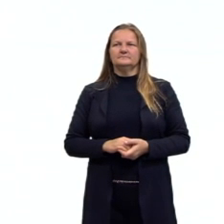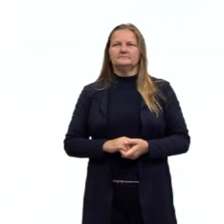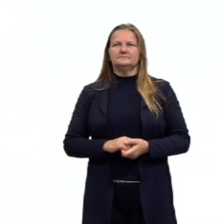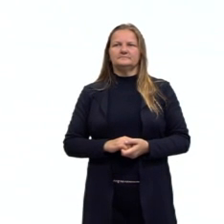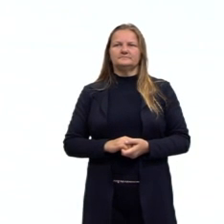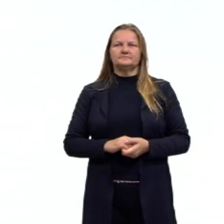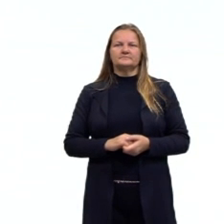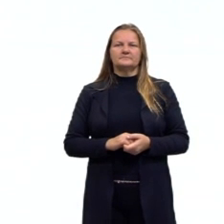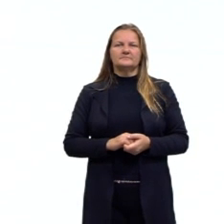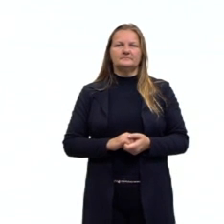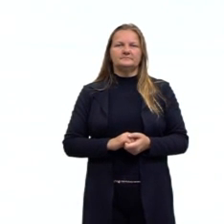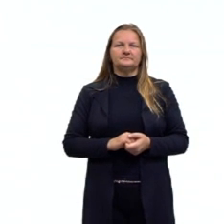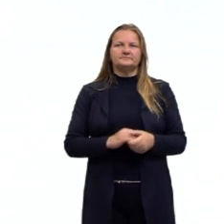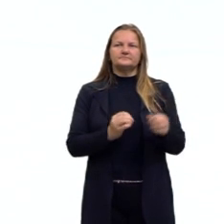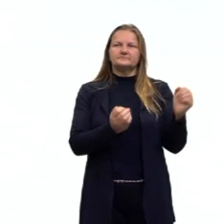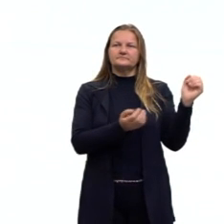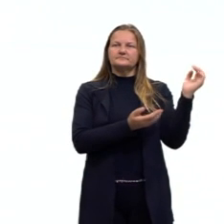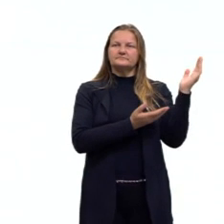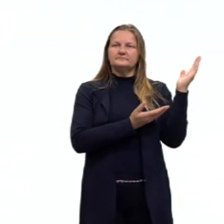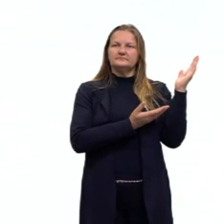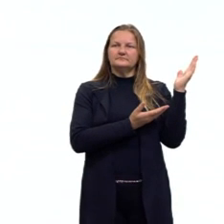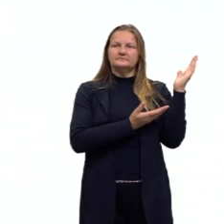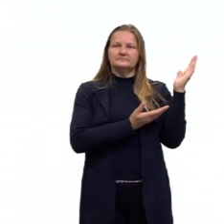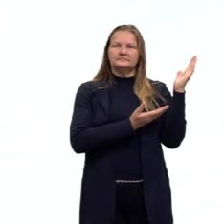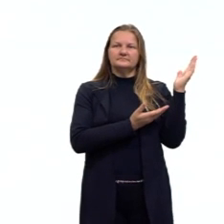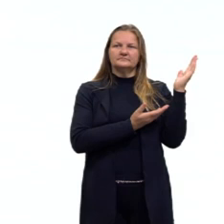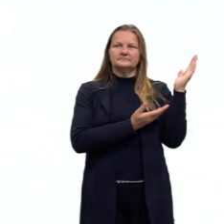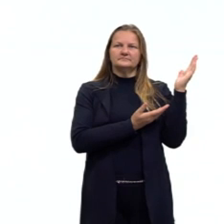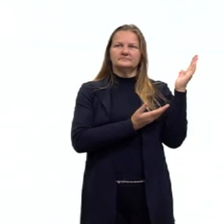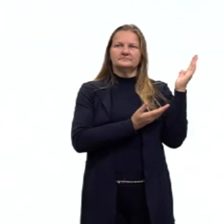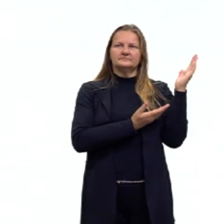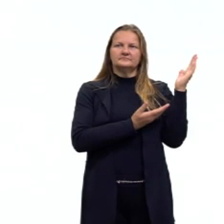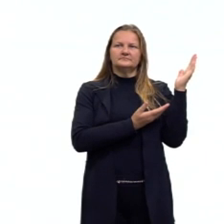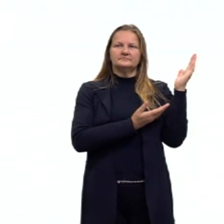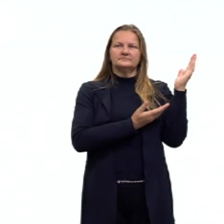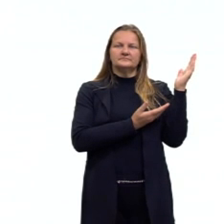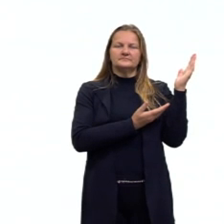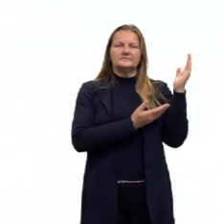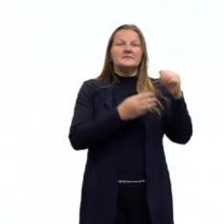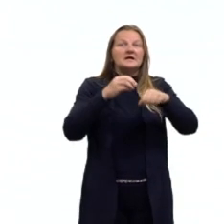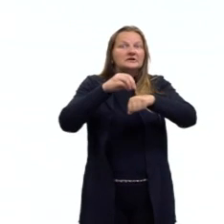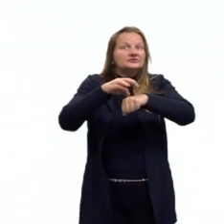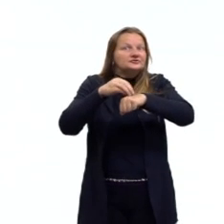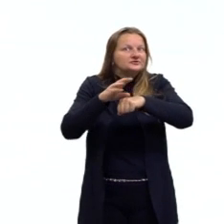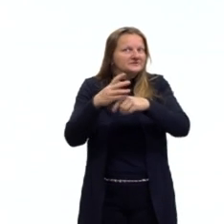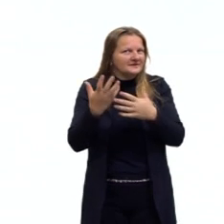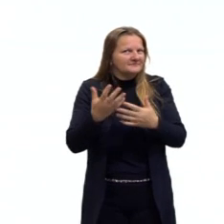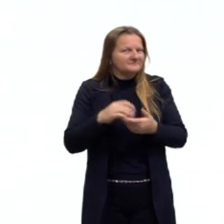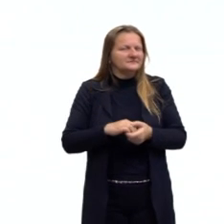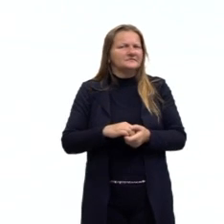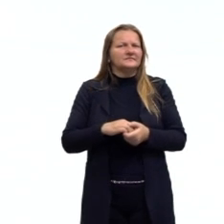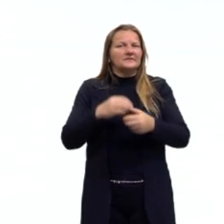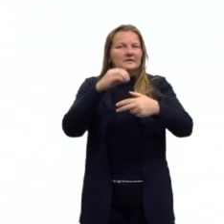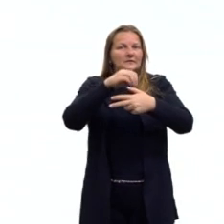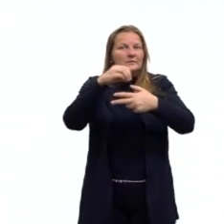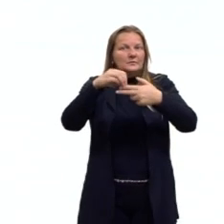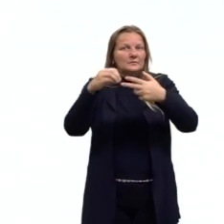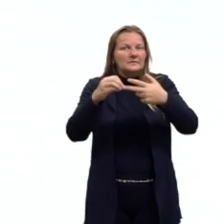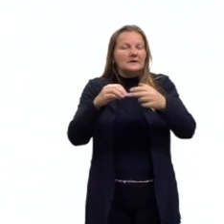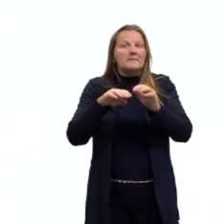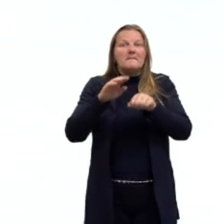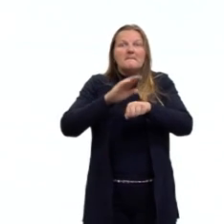Bom, dica gente, dica de ouro. No ENEM cobra-se mais